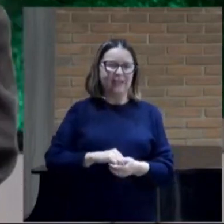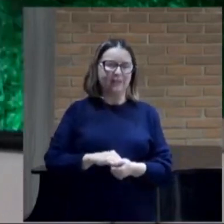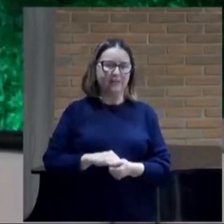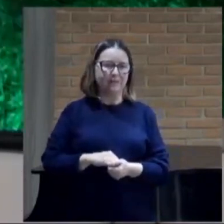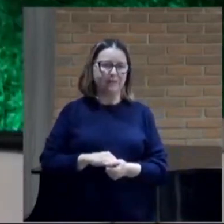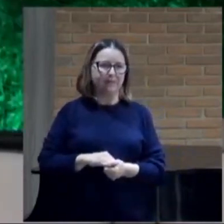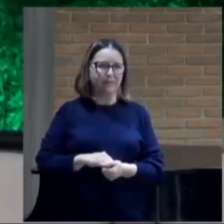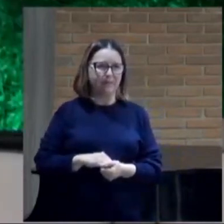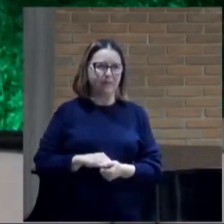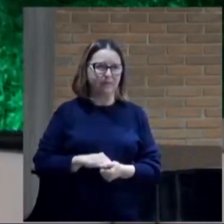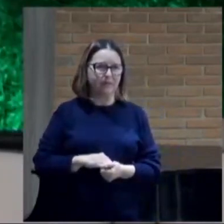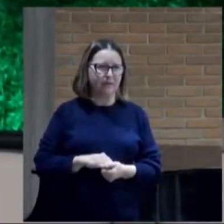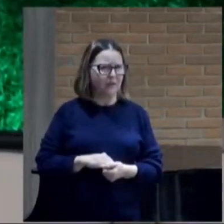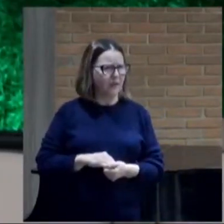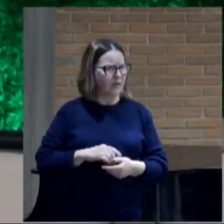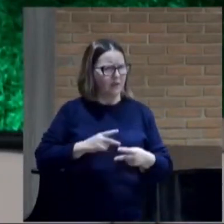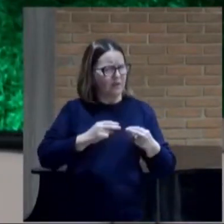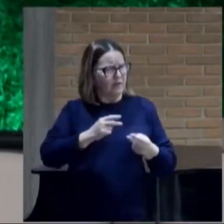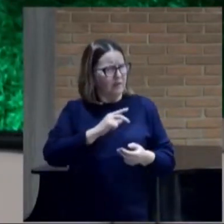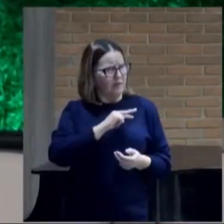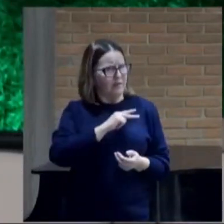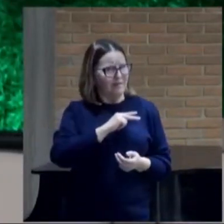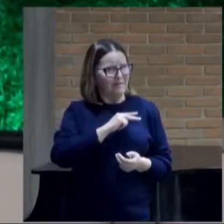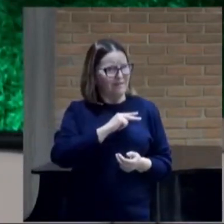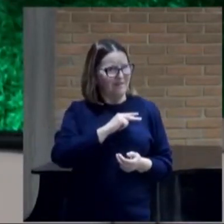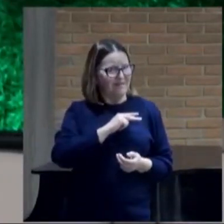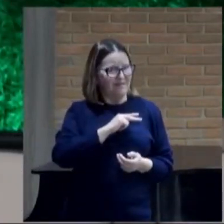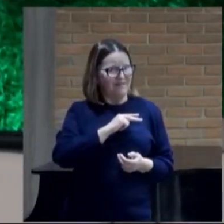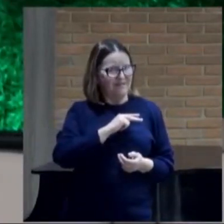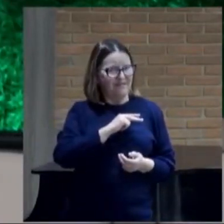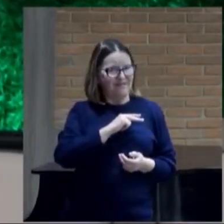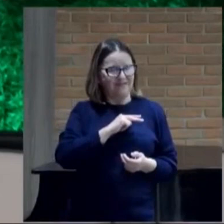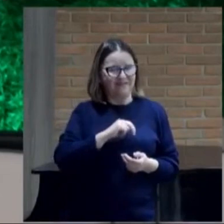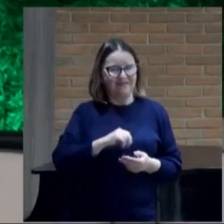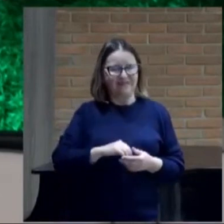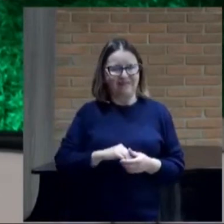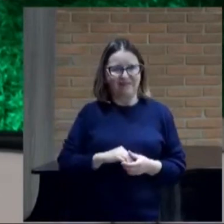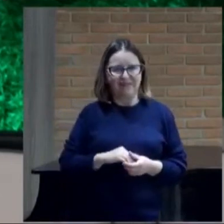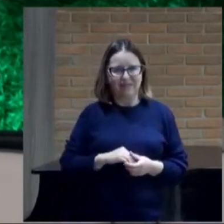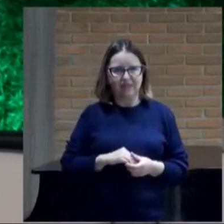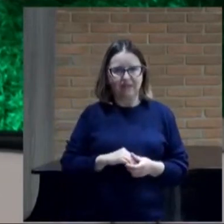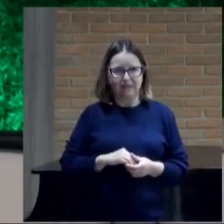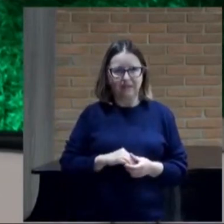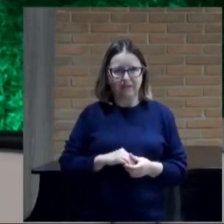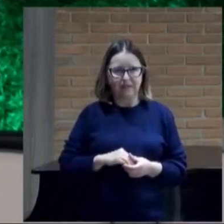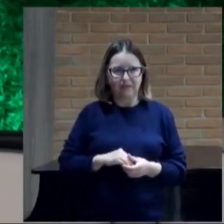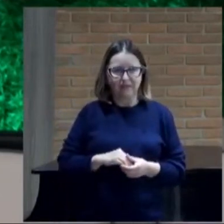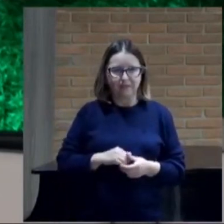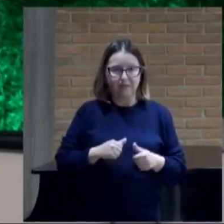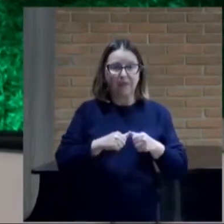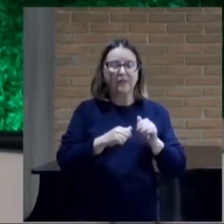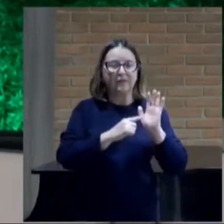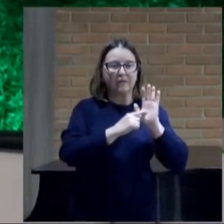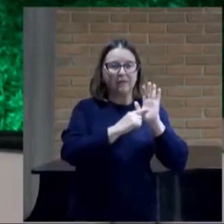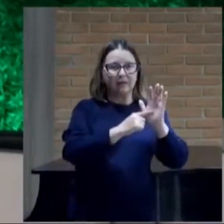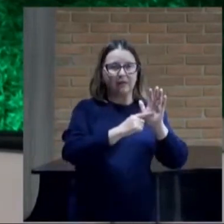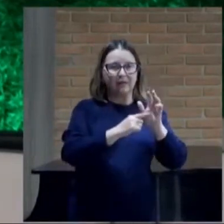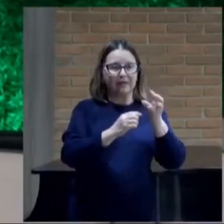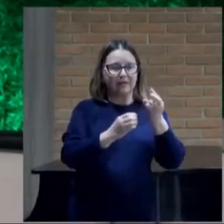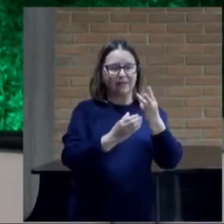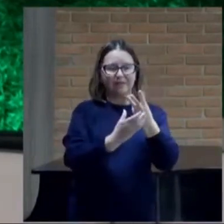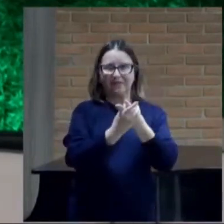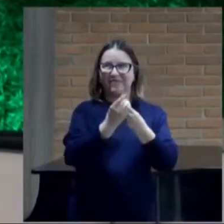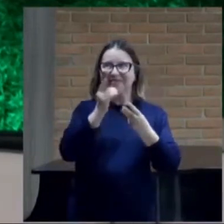E não é uma coisa Particular É uma coisa Coletiva Isto aqui Aponta-me Para a